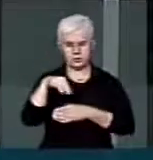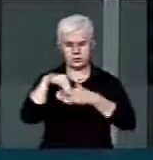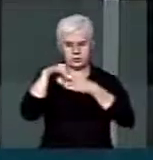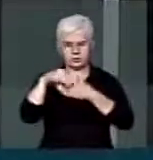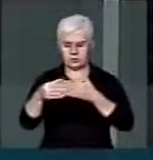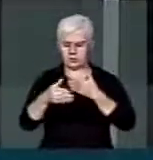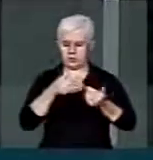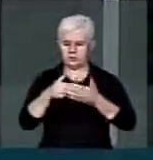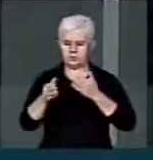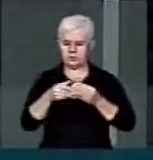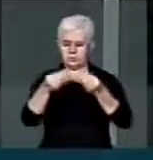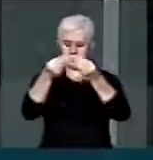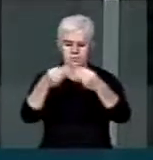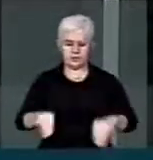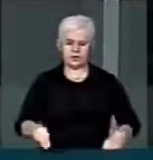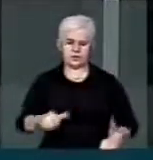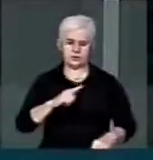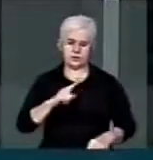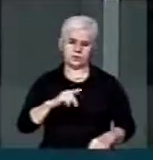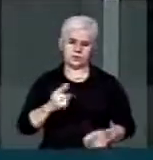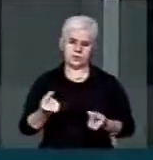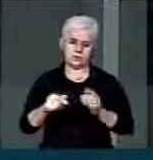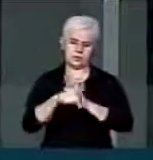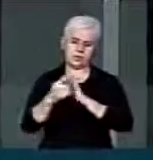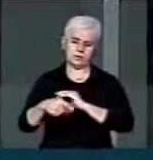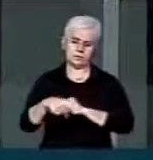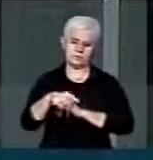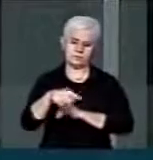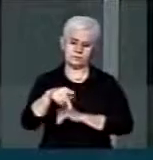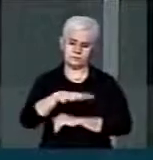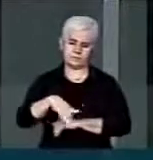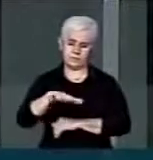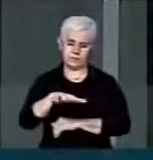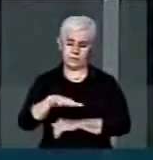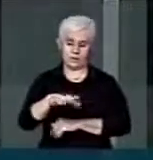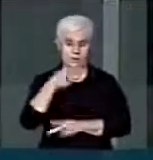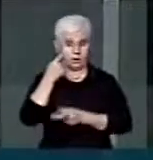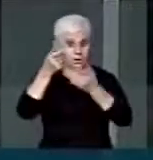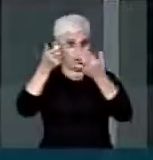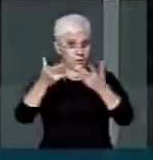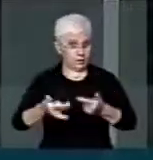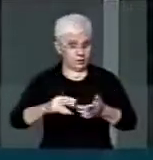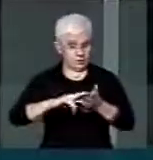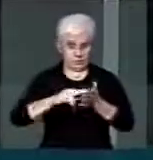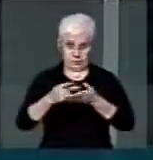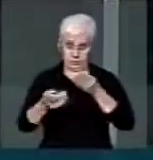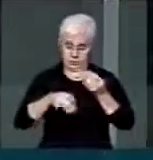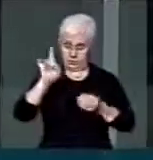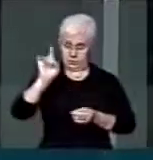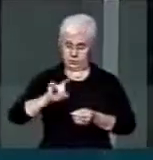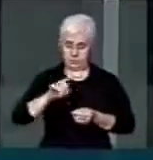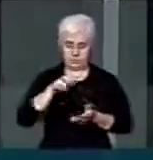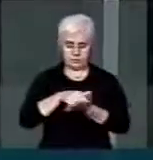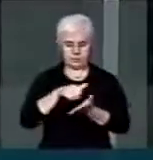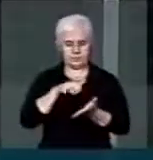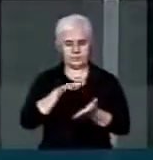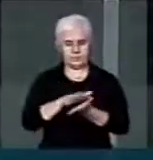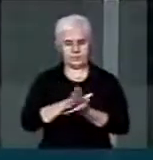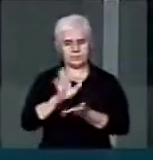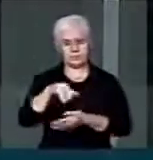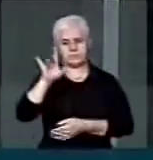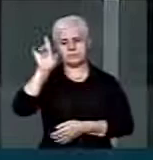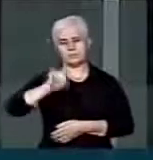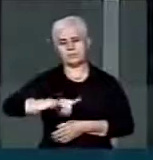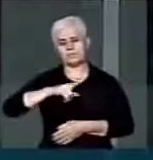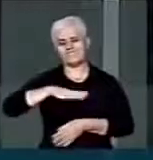prejuízo causado ao erário. Quer-se dizer com isso, senhor presidente, que como o direito penal é o ramo do direito que